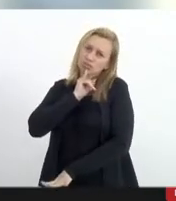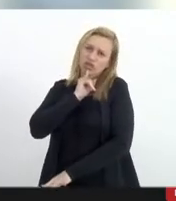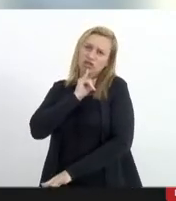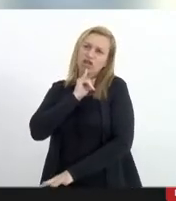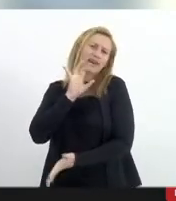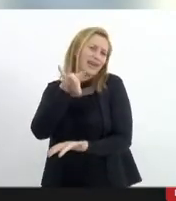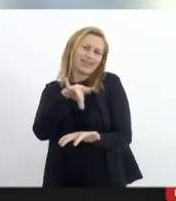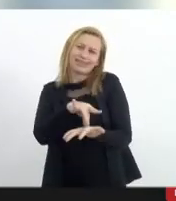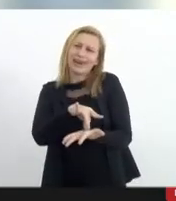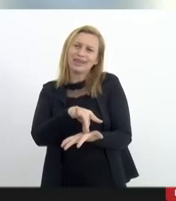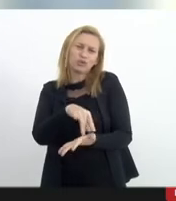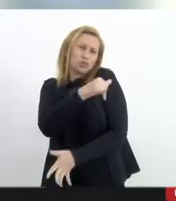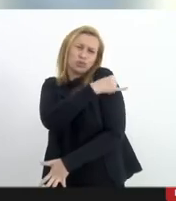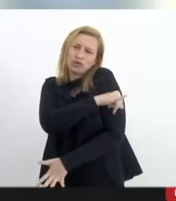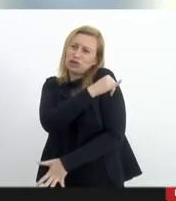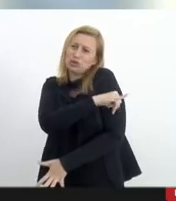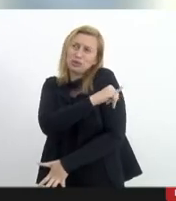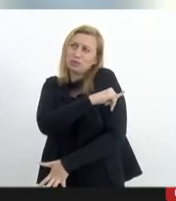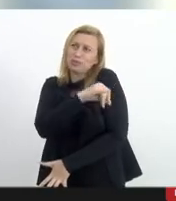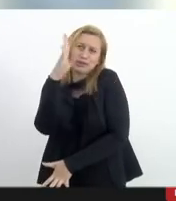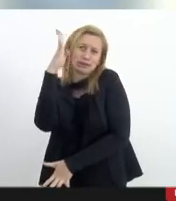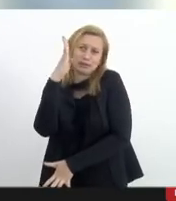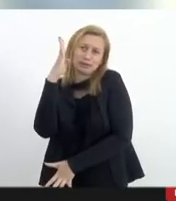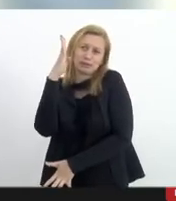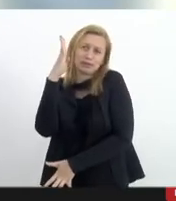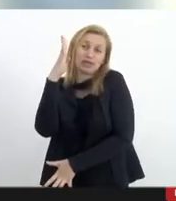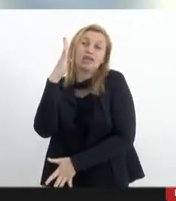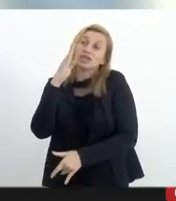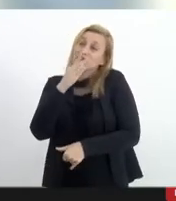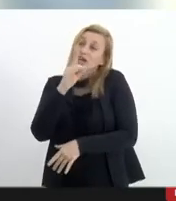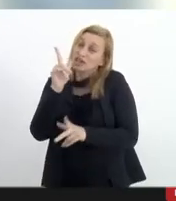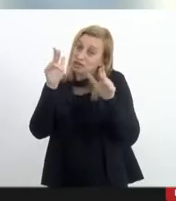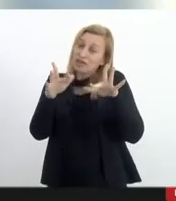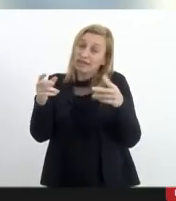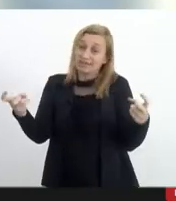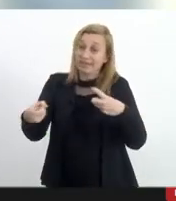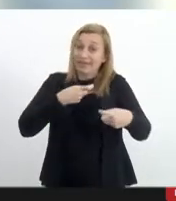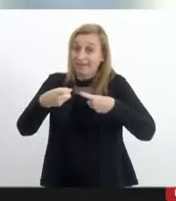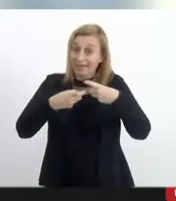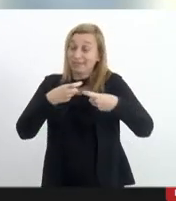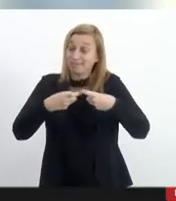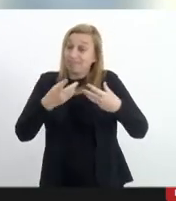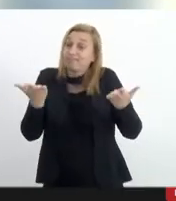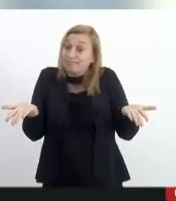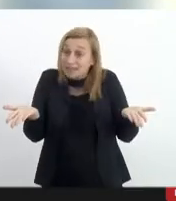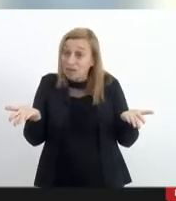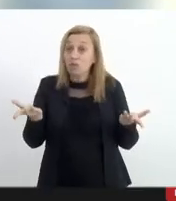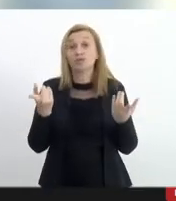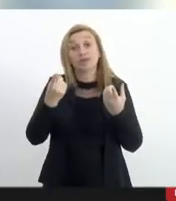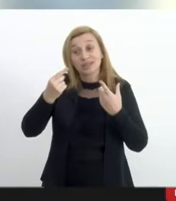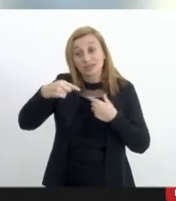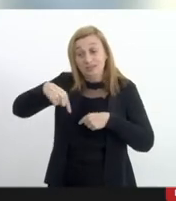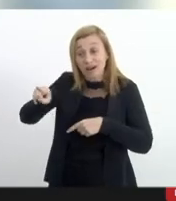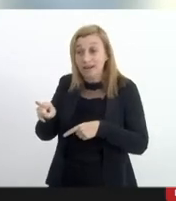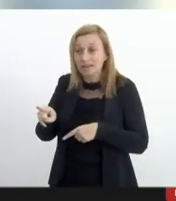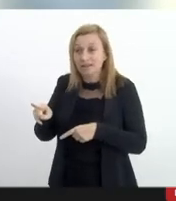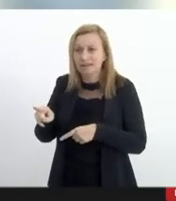a realidade aqui no Rio de Janeiro não joga numa verdadeira guerra então quando você tem um enfrentamento